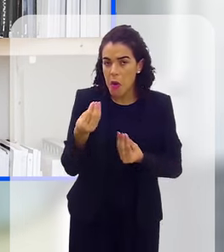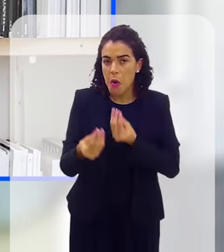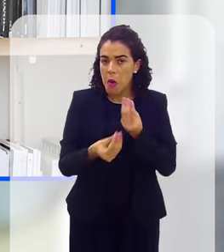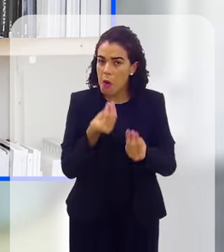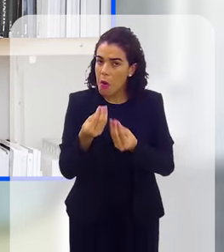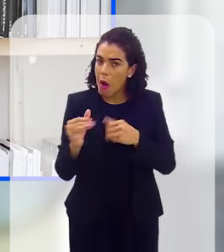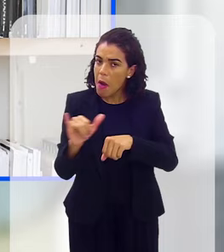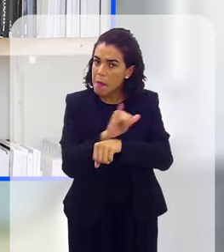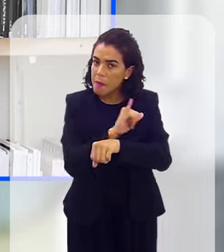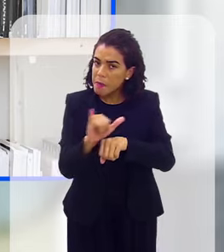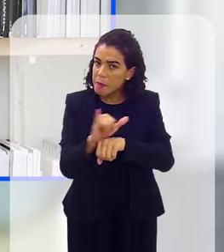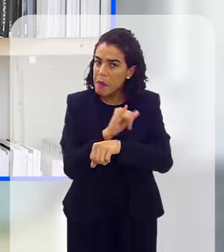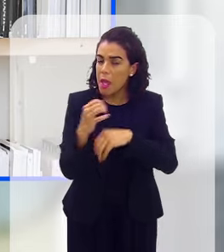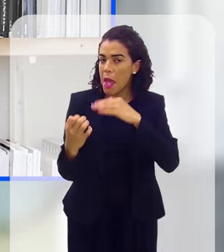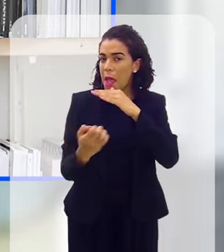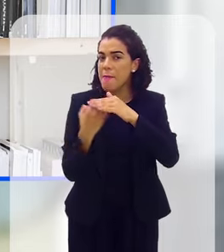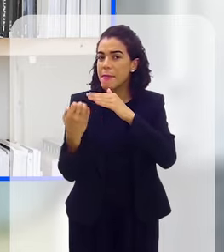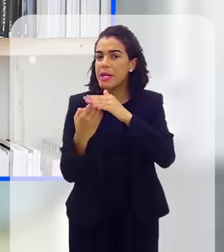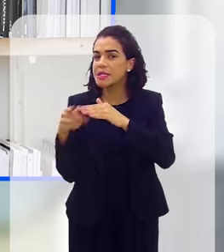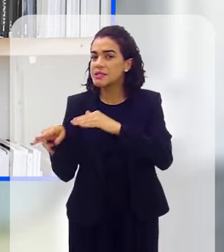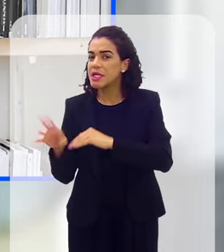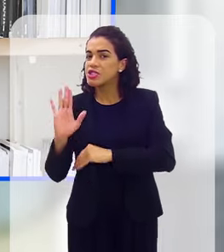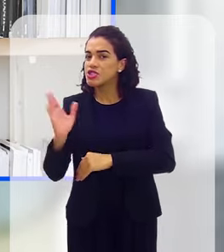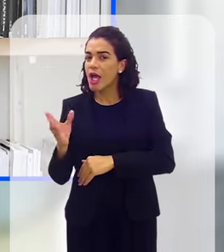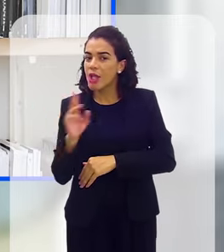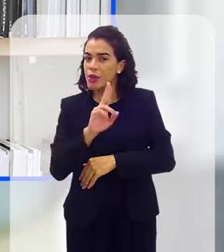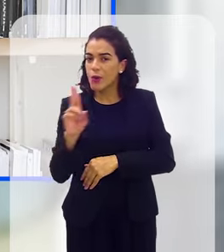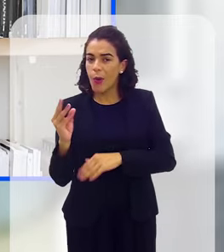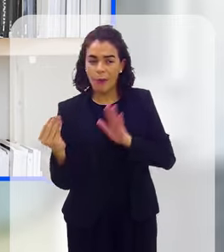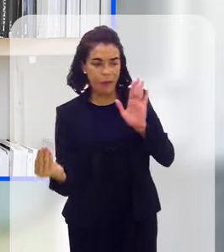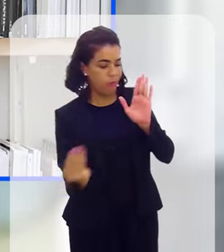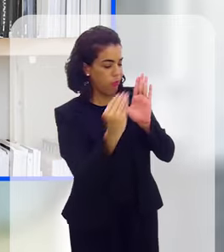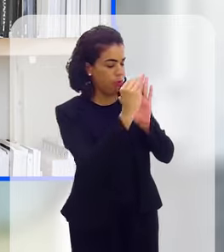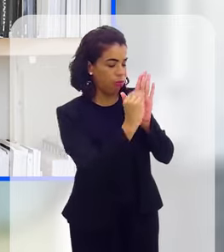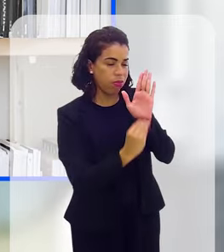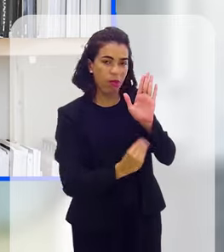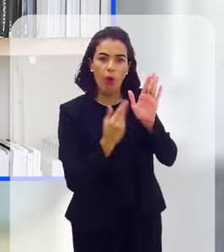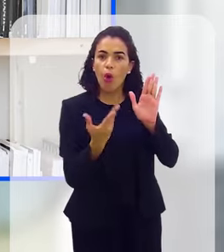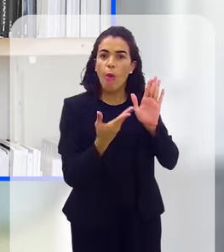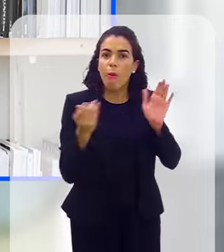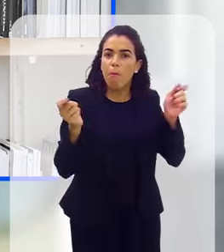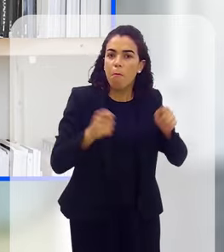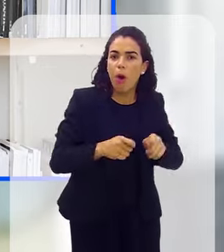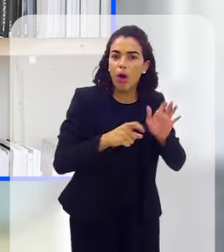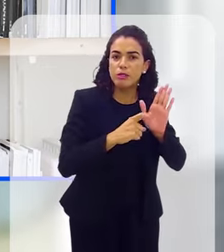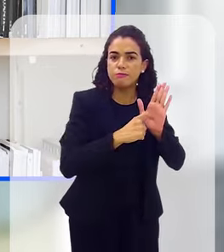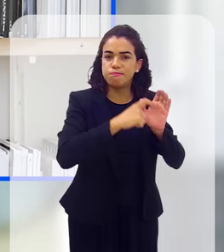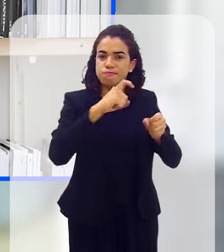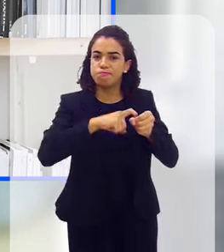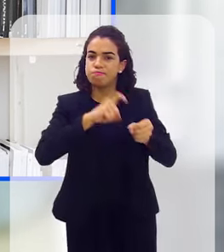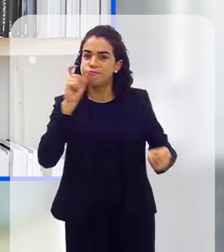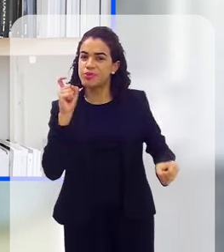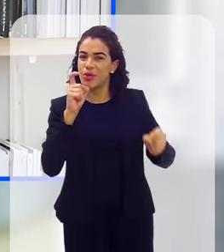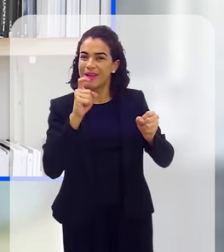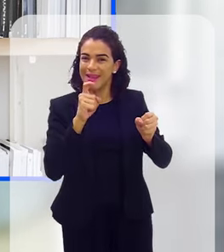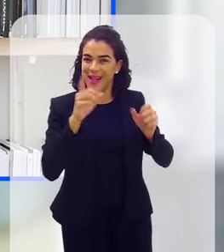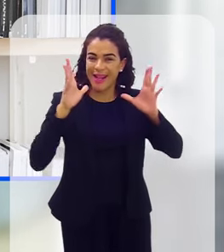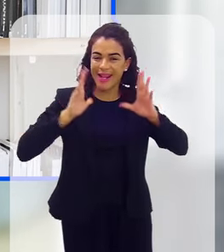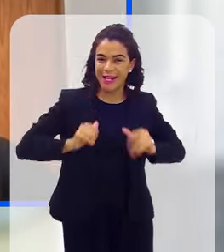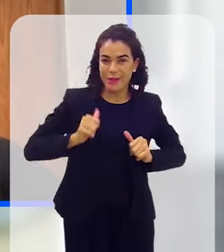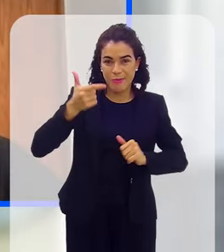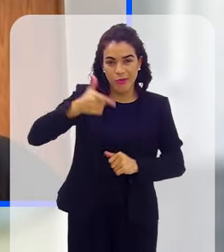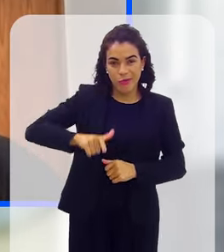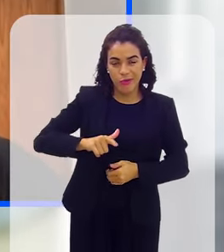Qual é a medida que a empresa se colocou na lista? Como é que ela pode se regularizar para sair e sair depois só de seis meses? É mais ou menos isso mesmo?